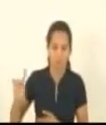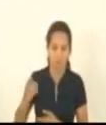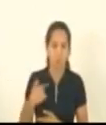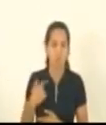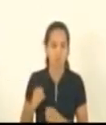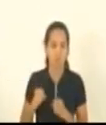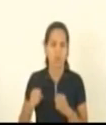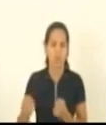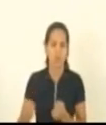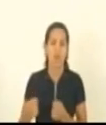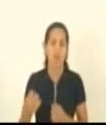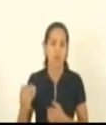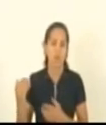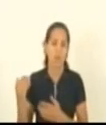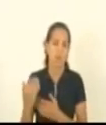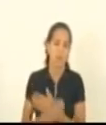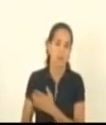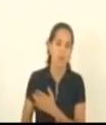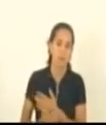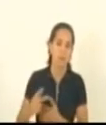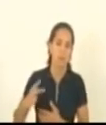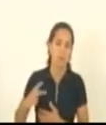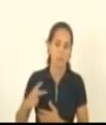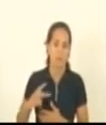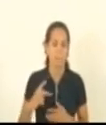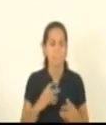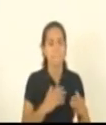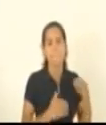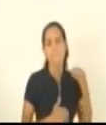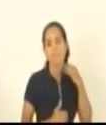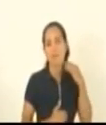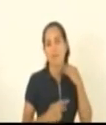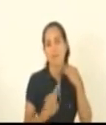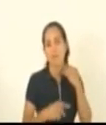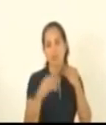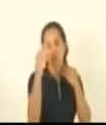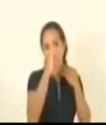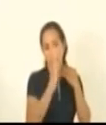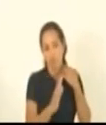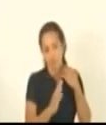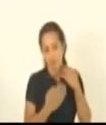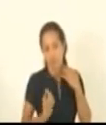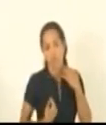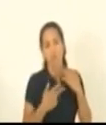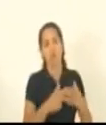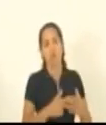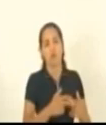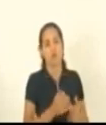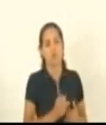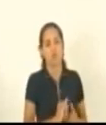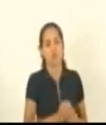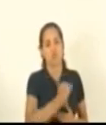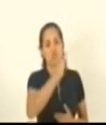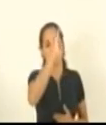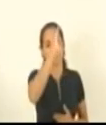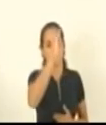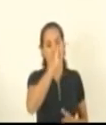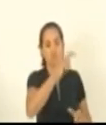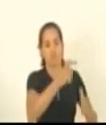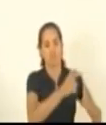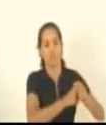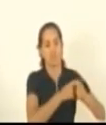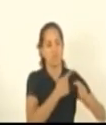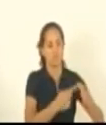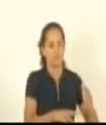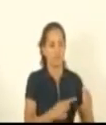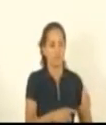empreendedores. Banqueiro não empreende. Banqueiro no Brasil vive de juros, da dívida pública, de um Estado inchado,